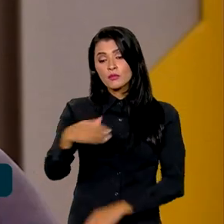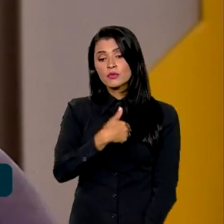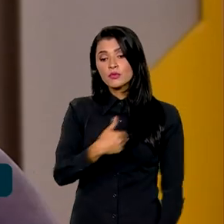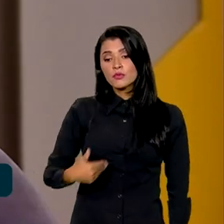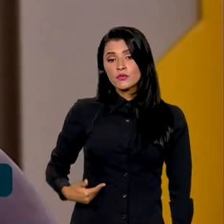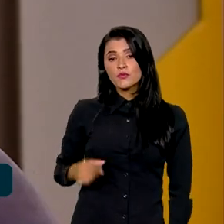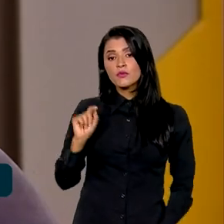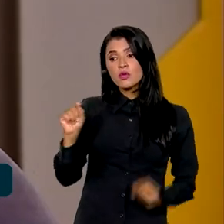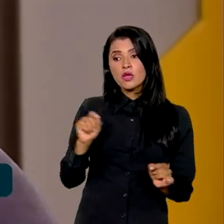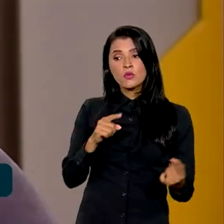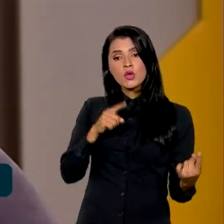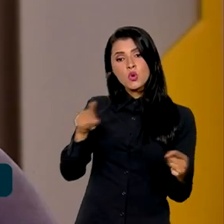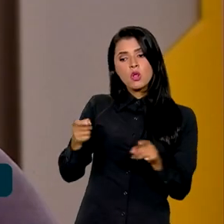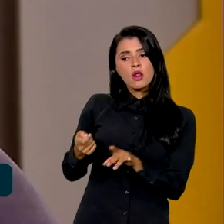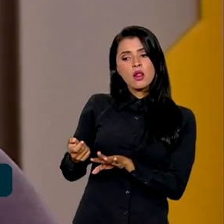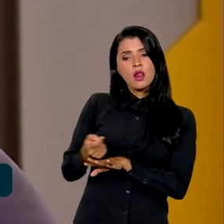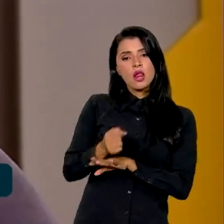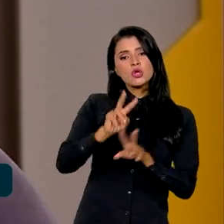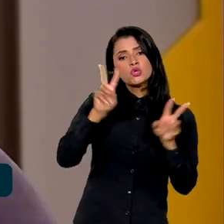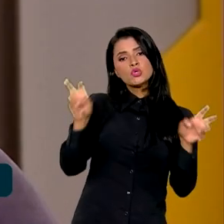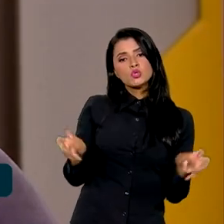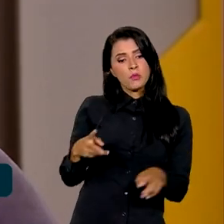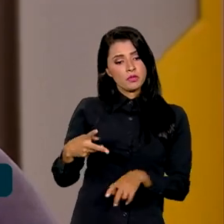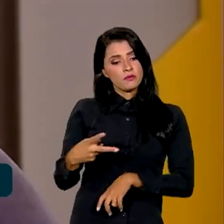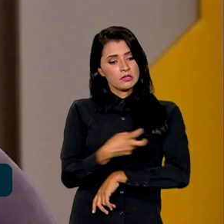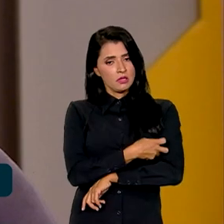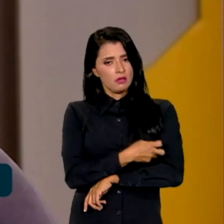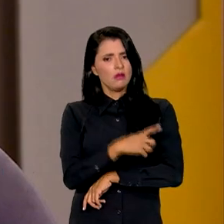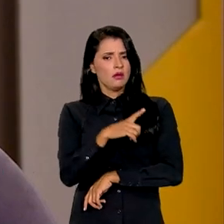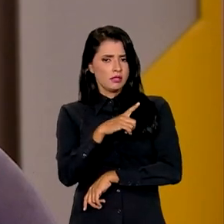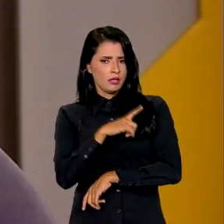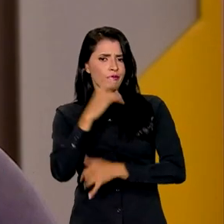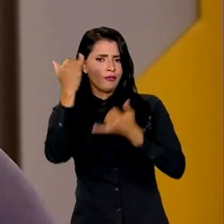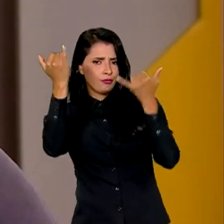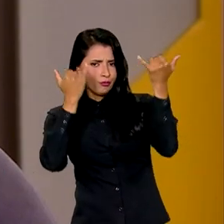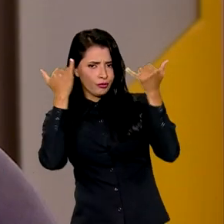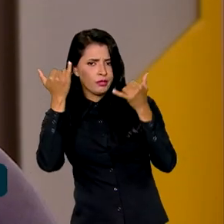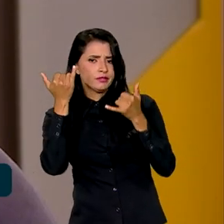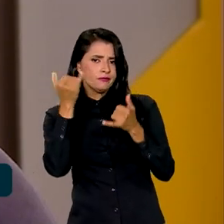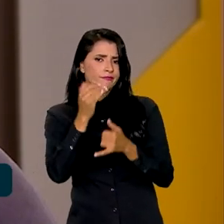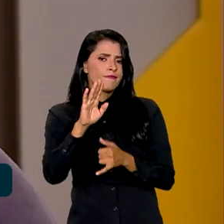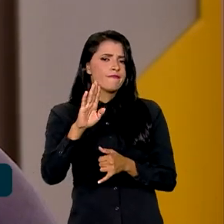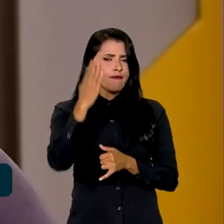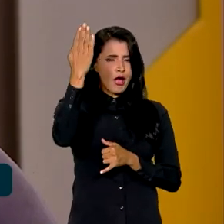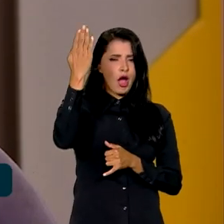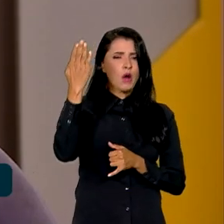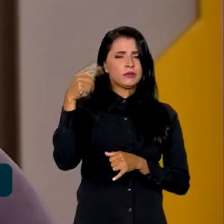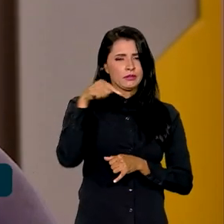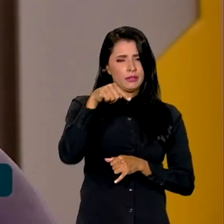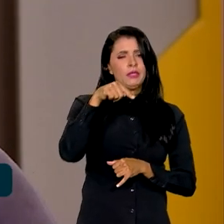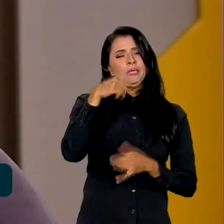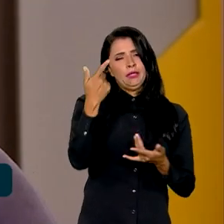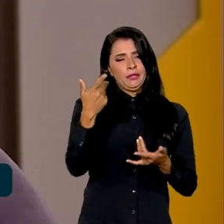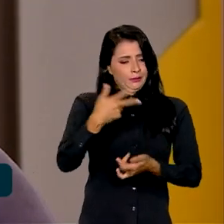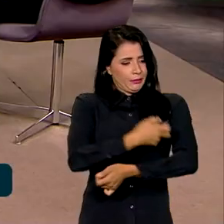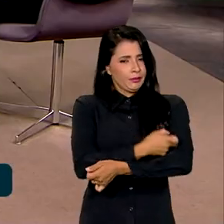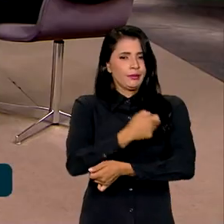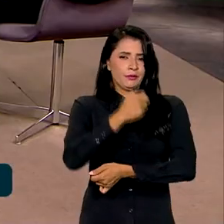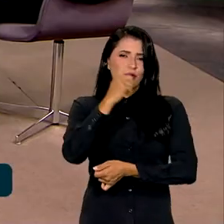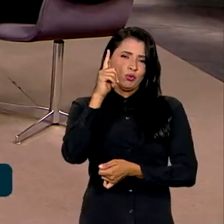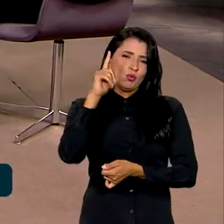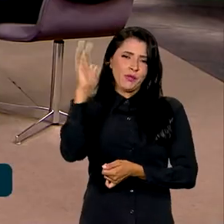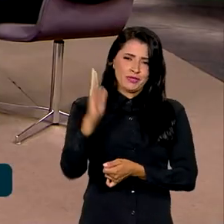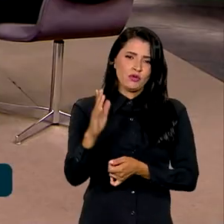desinformação, por exemplo, sobre a cobertura vacinal. Nós tivemos tantas notícias falsas que a cobertura vacinal no Brasil reduziu.